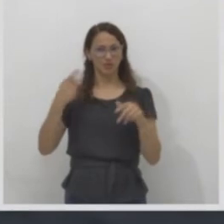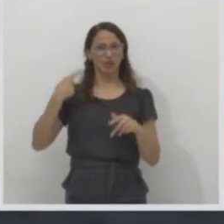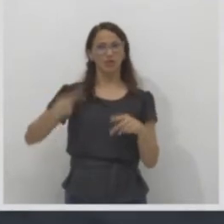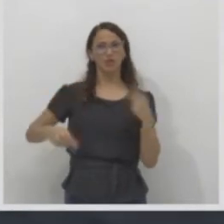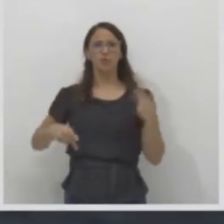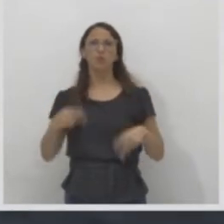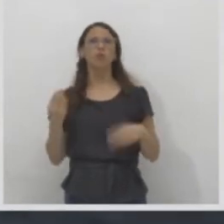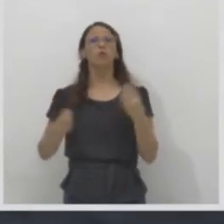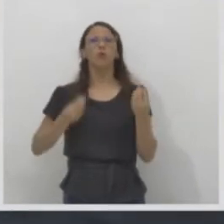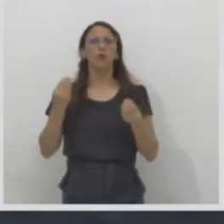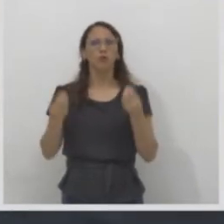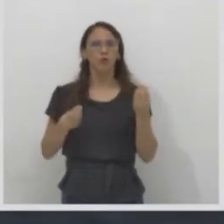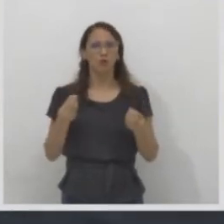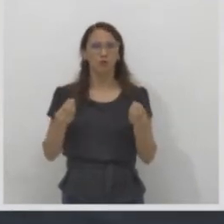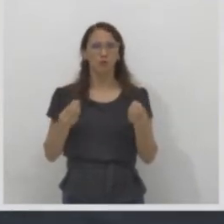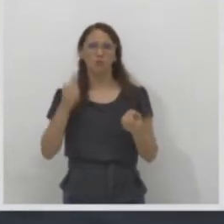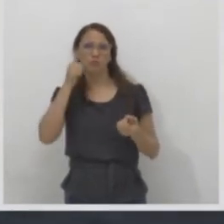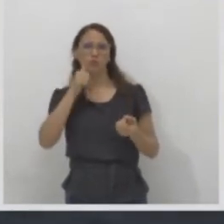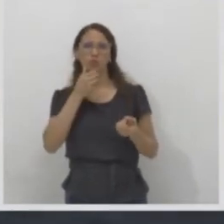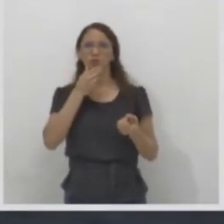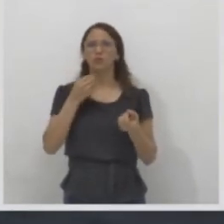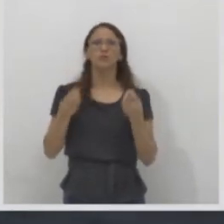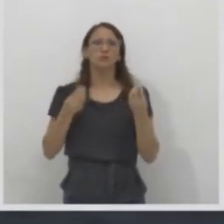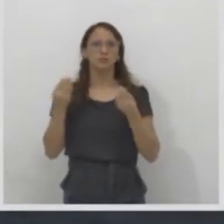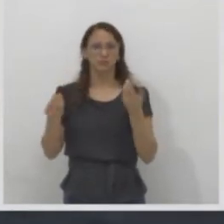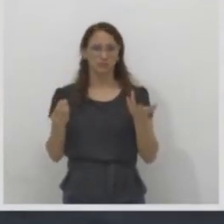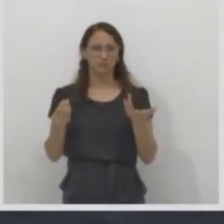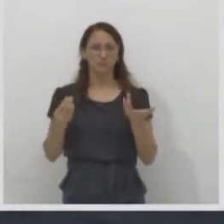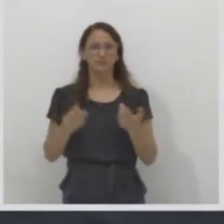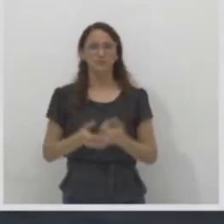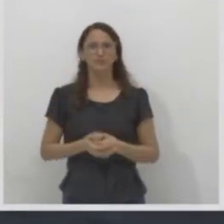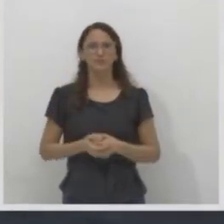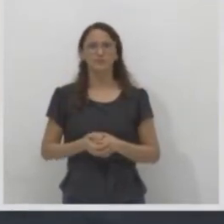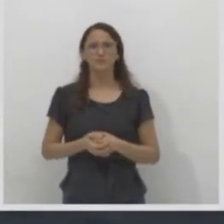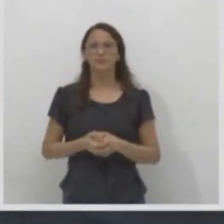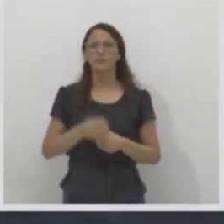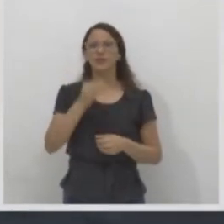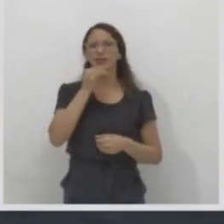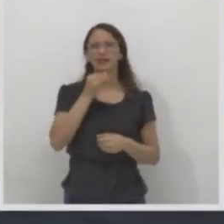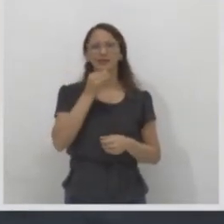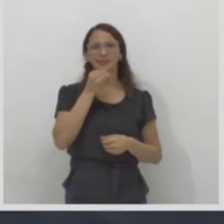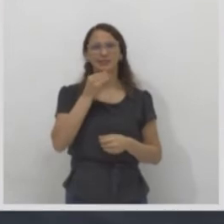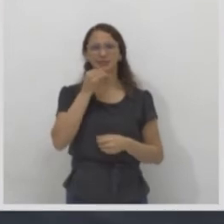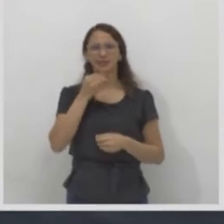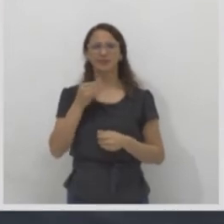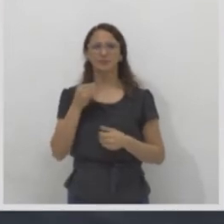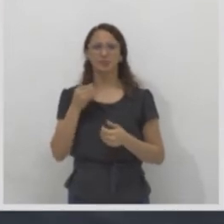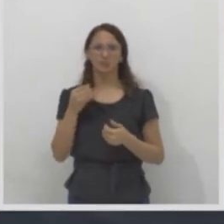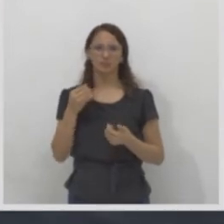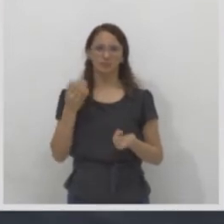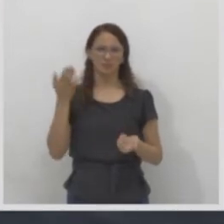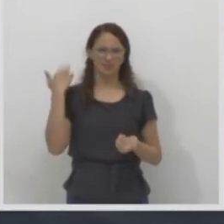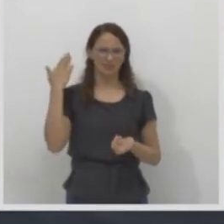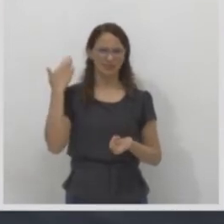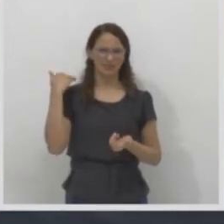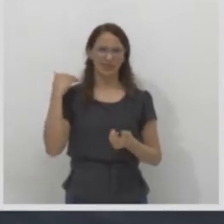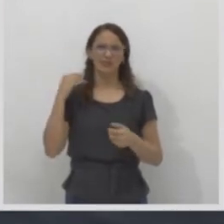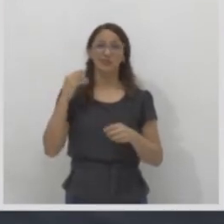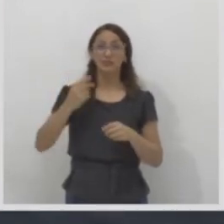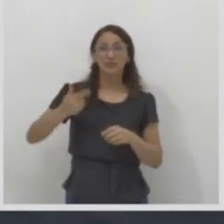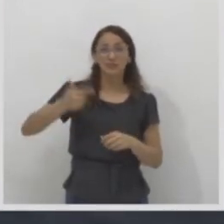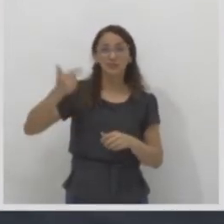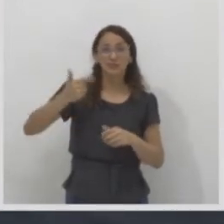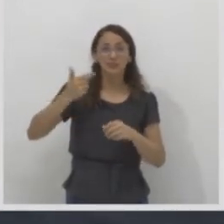étnicas, perseguições políticas. Por exemplo, os judeus, no período da Segunda Guerra Mundial, foram